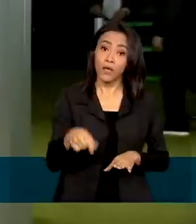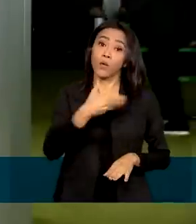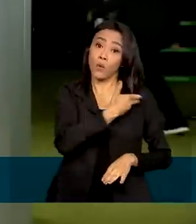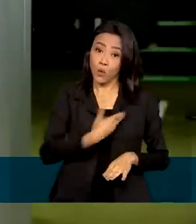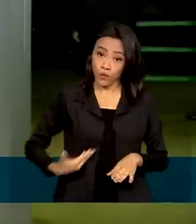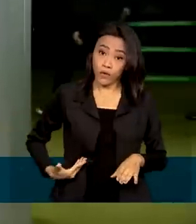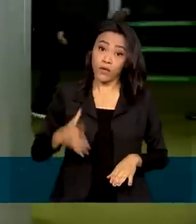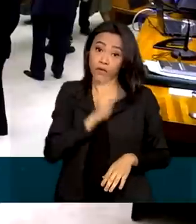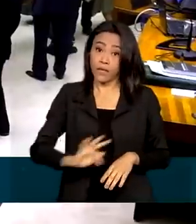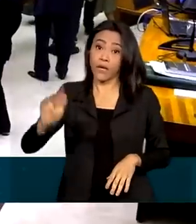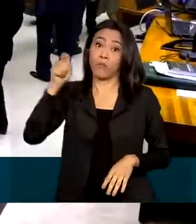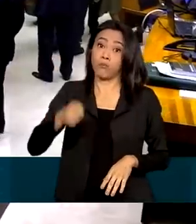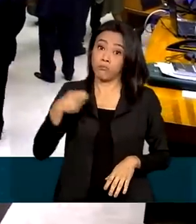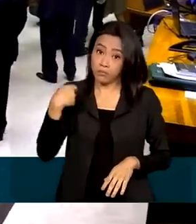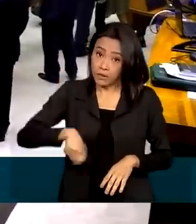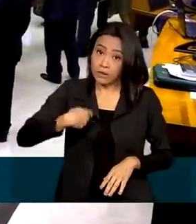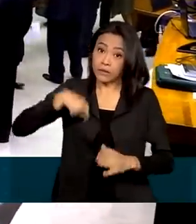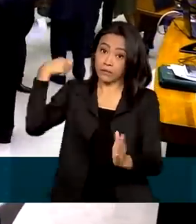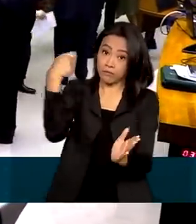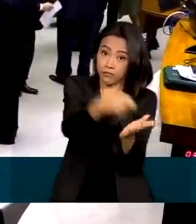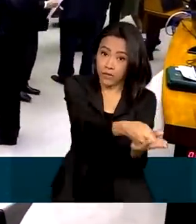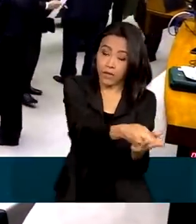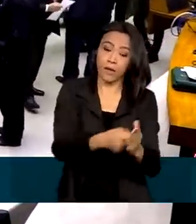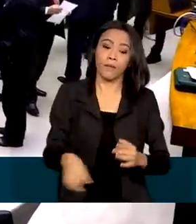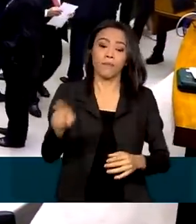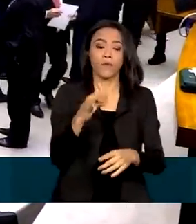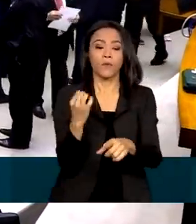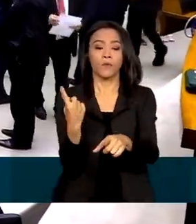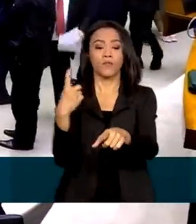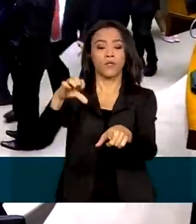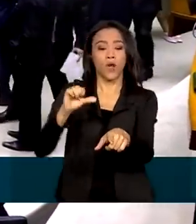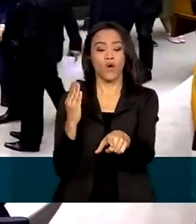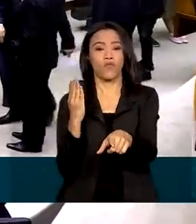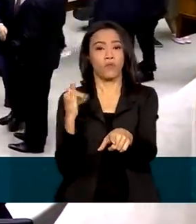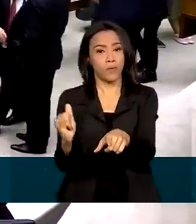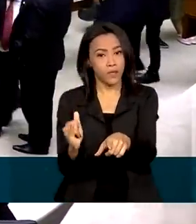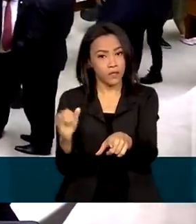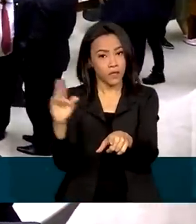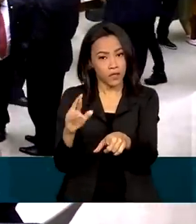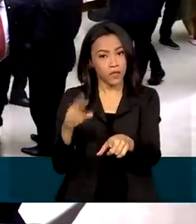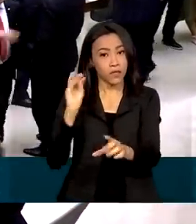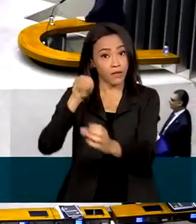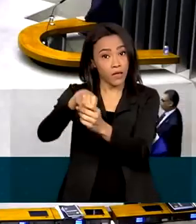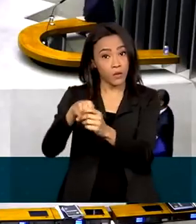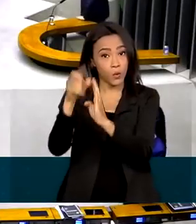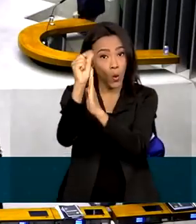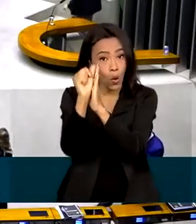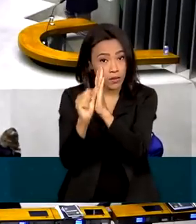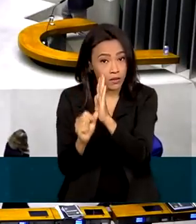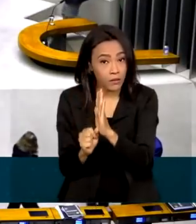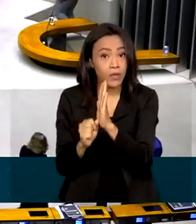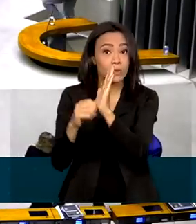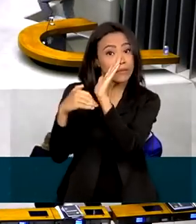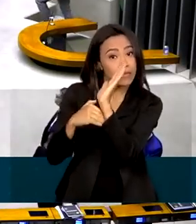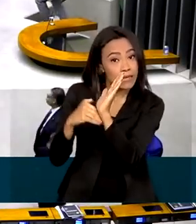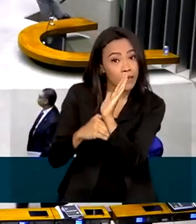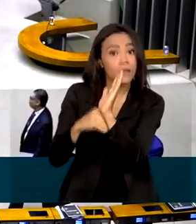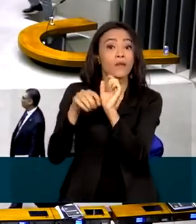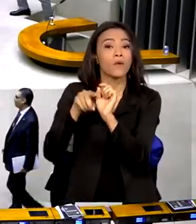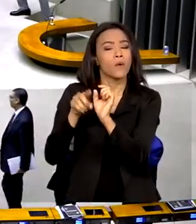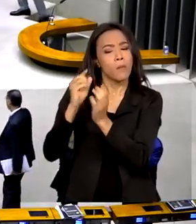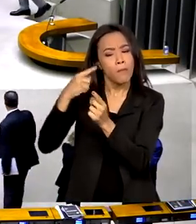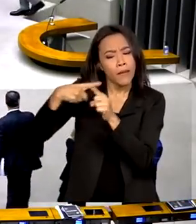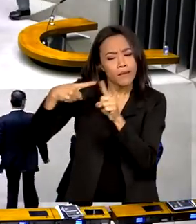obrigado a pagar. Dos R$ 19 bilhões que compunham o orçamento secreto, pouco mais da metade vai ser